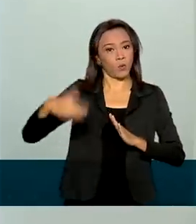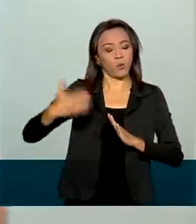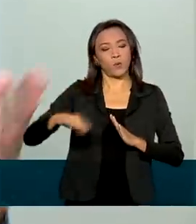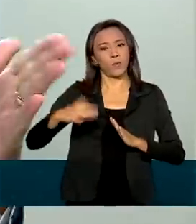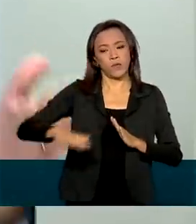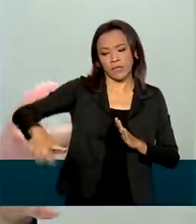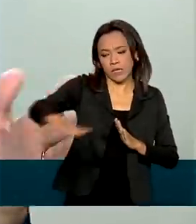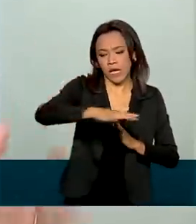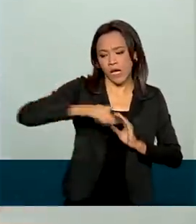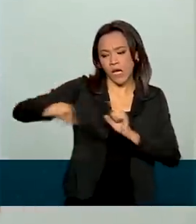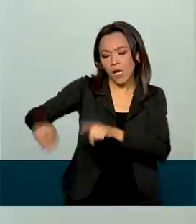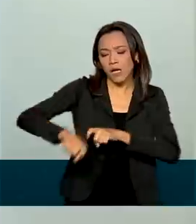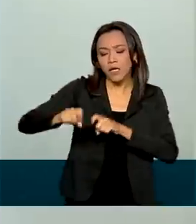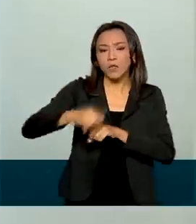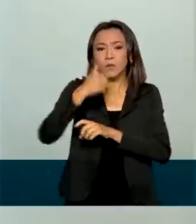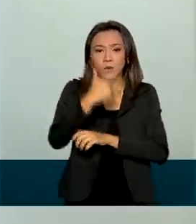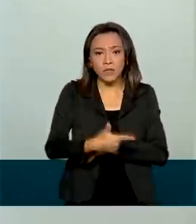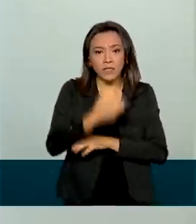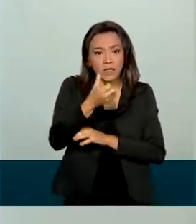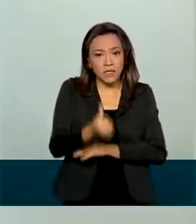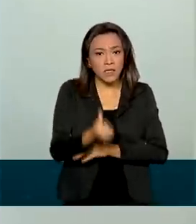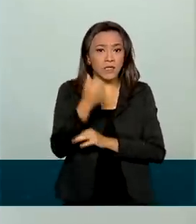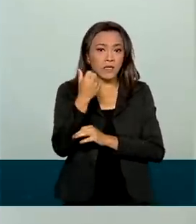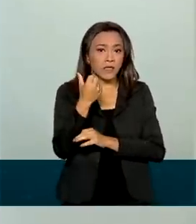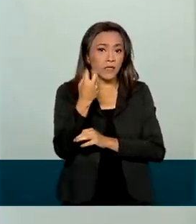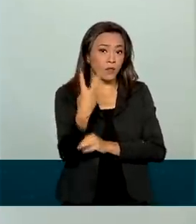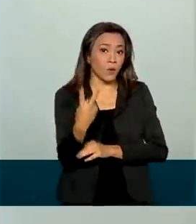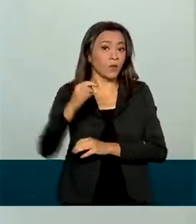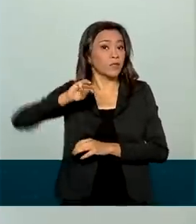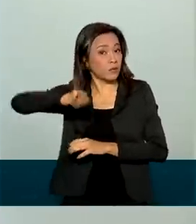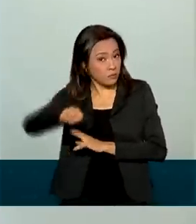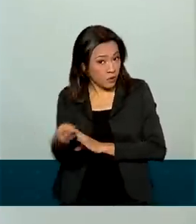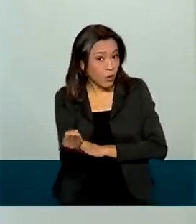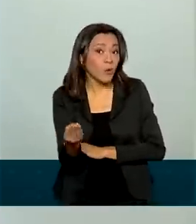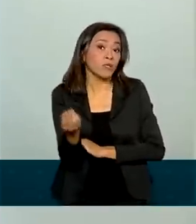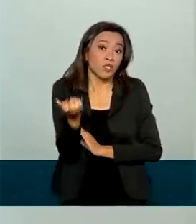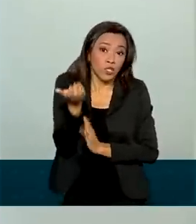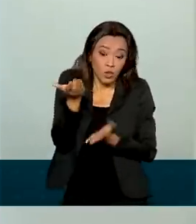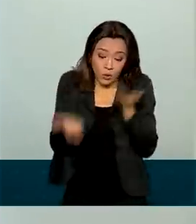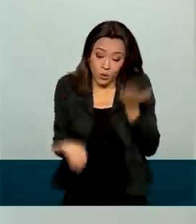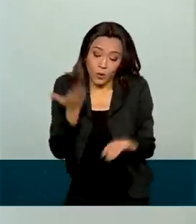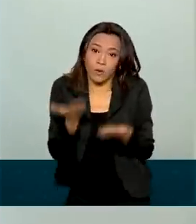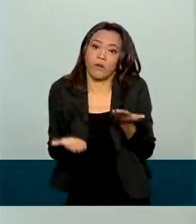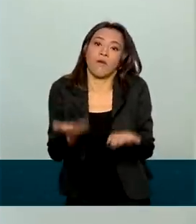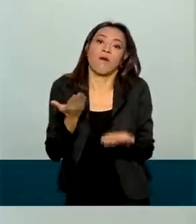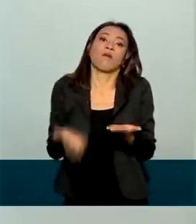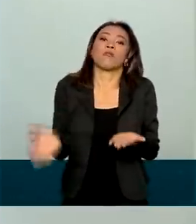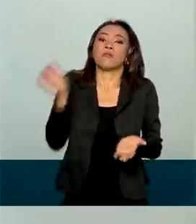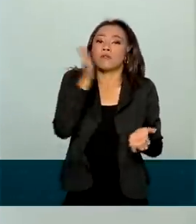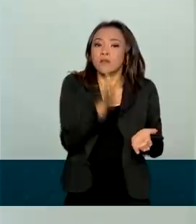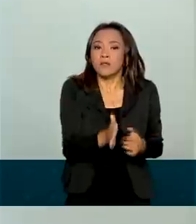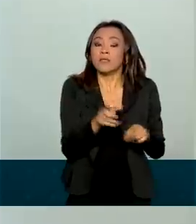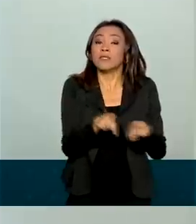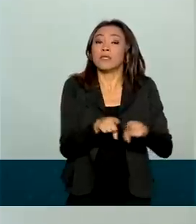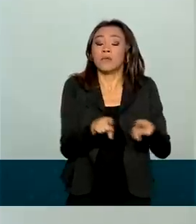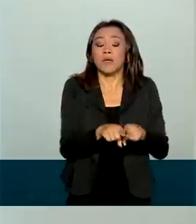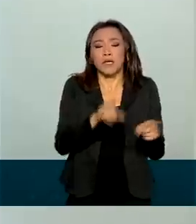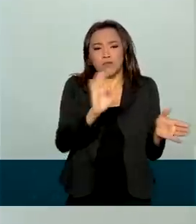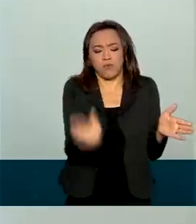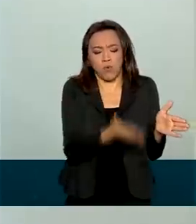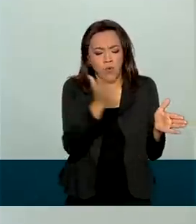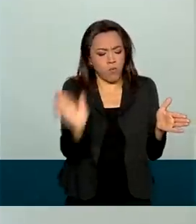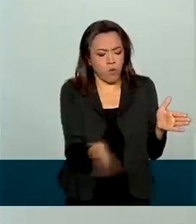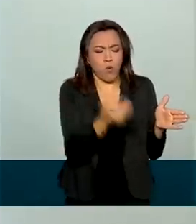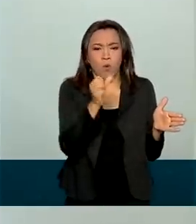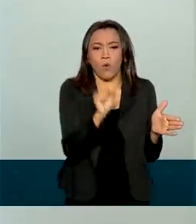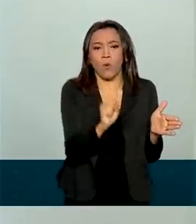agrícola brasileira, que chegaria, então, a 262,1 milhões de toneladas. E também a produção de soja, que